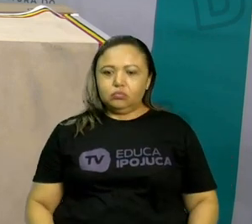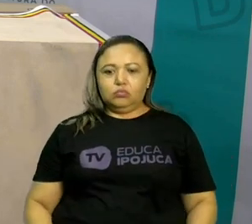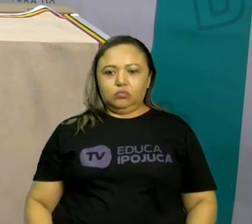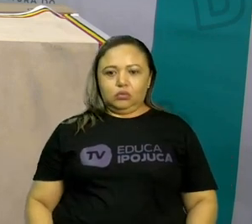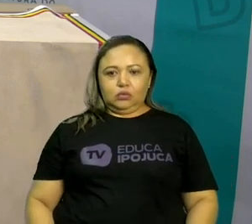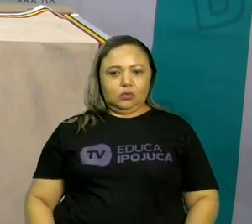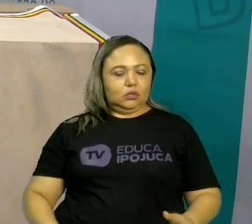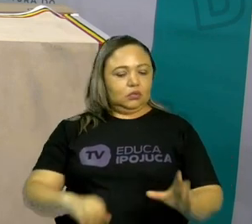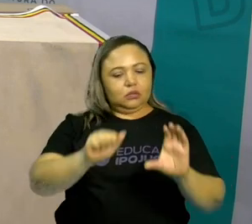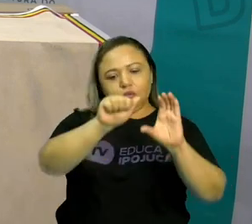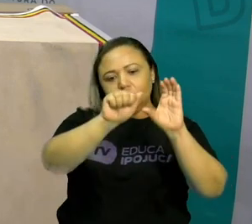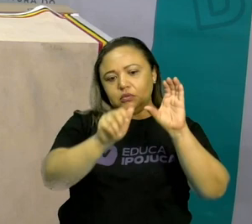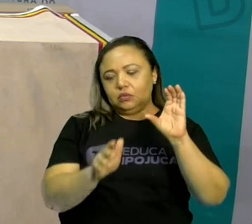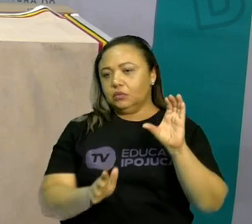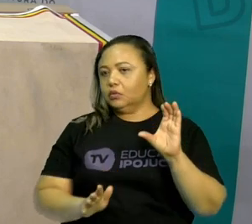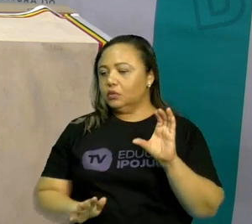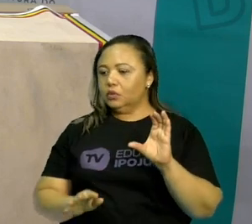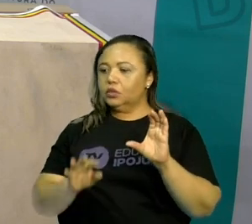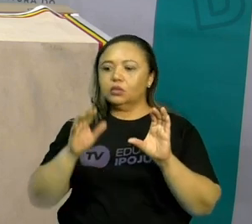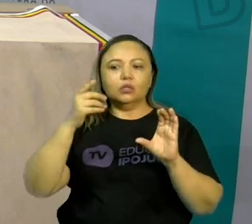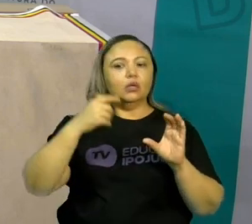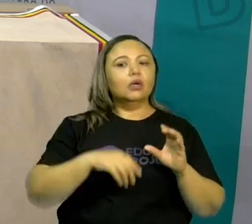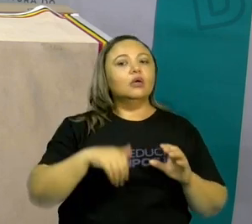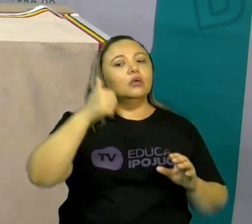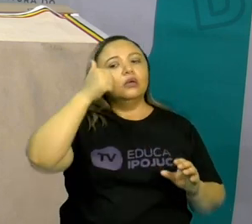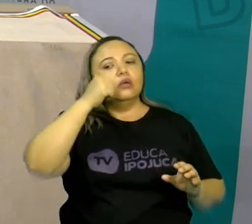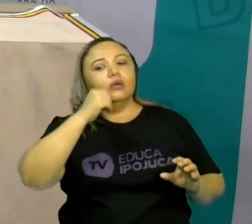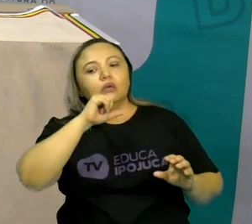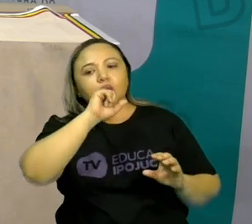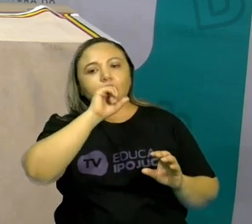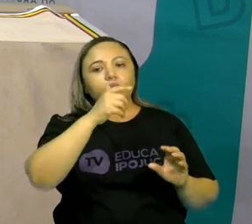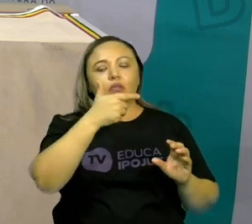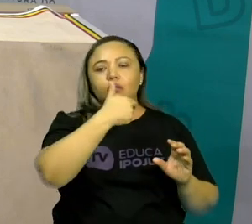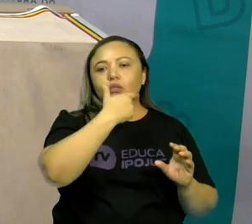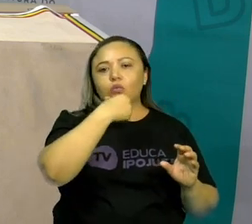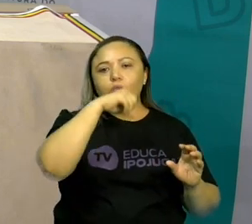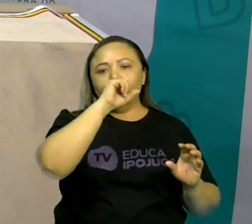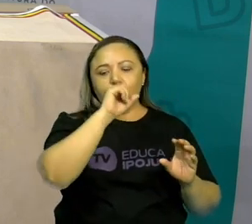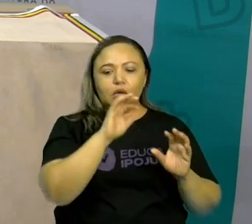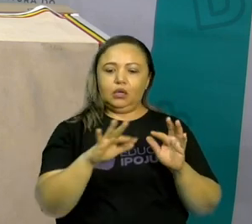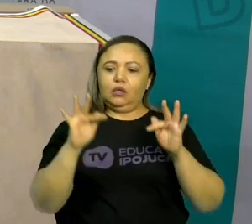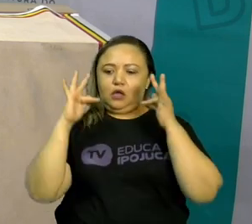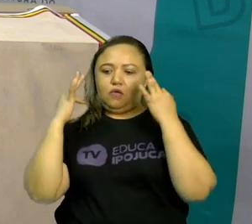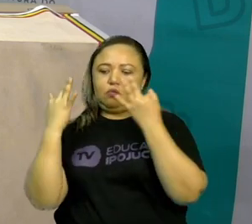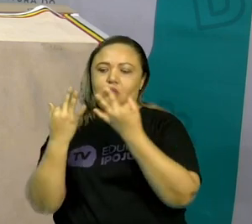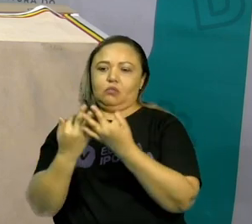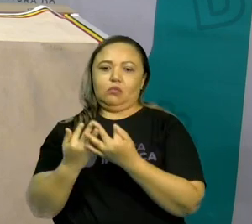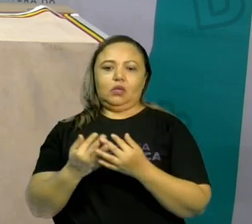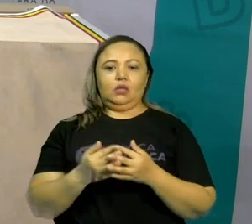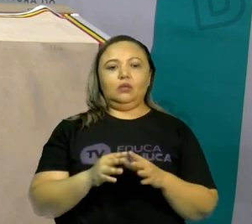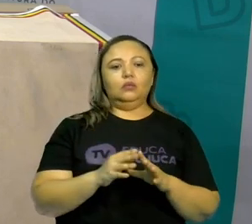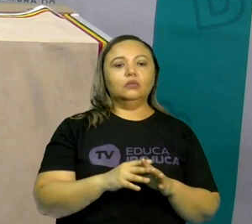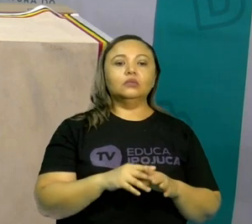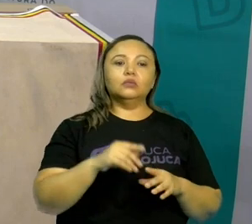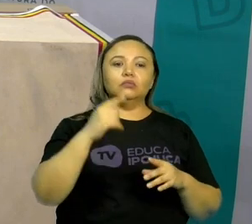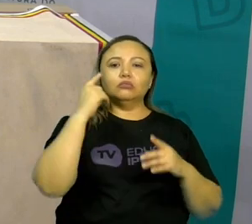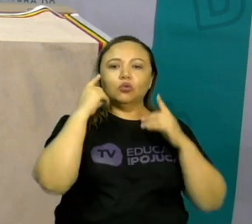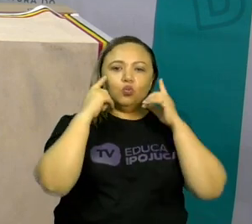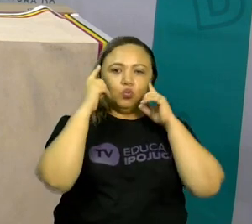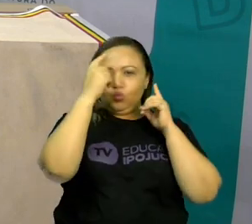papai, da nossa mamãe, da nossa família. Nós vamos ter traços no nosso